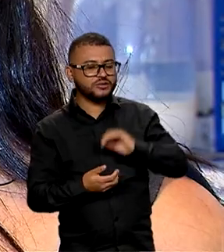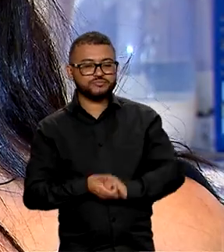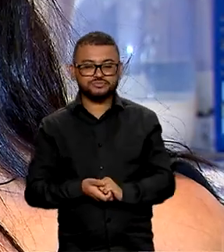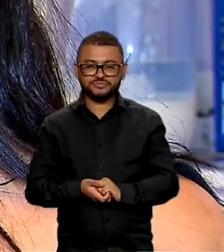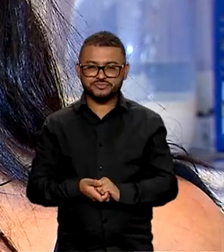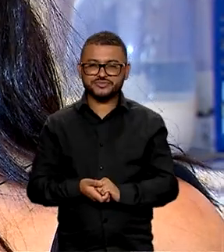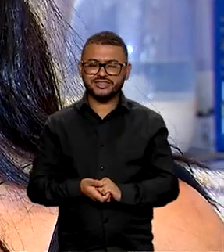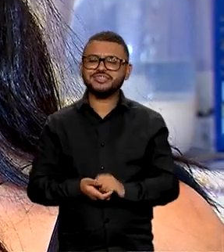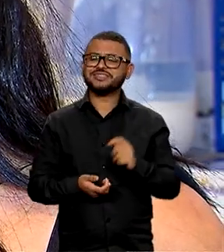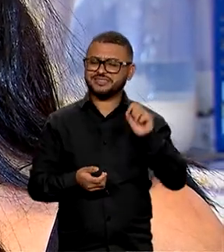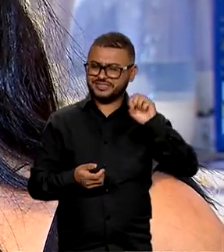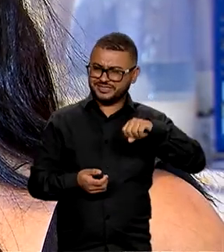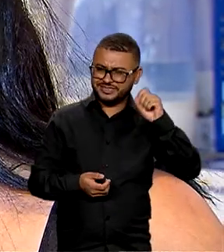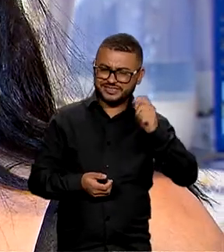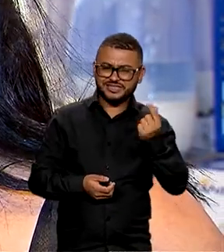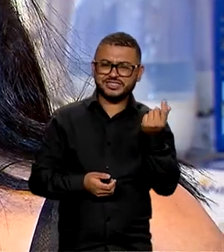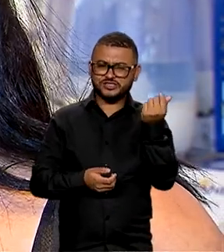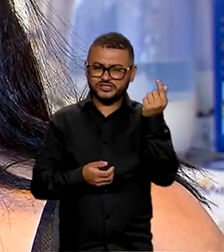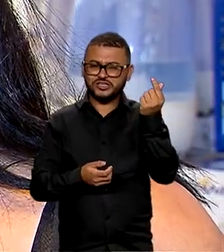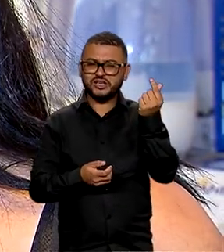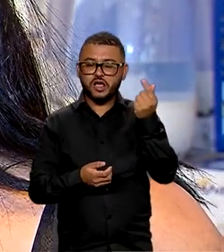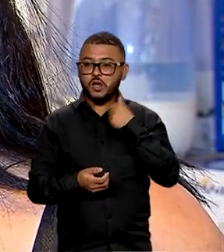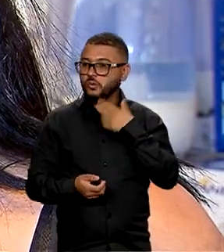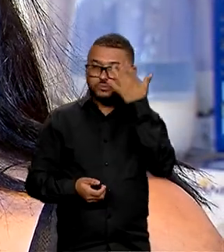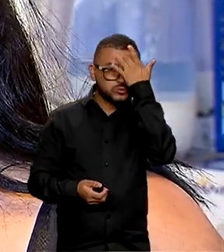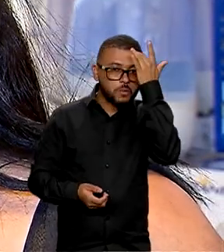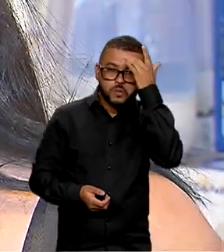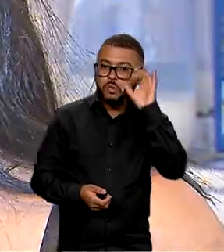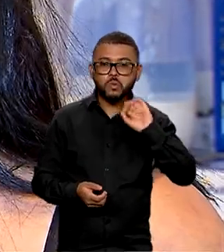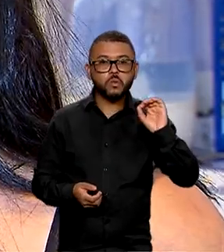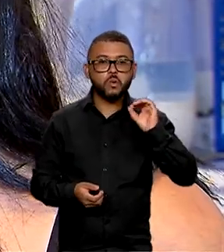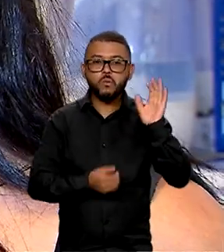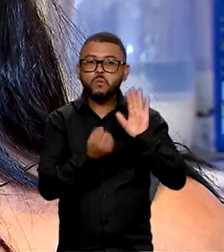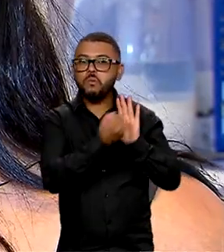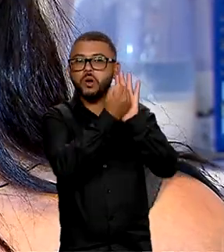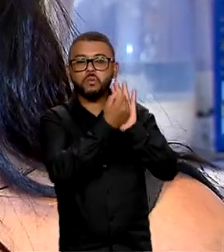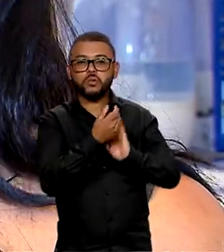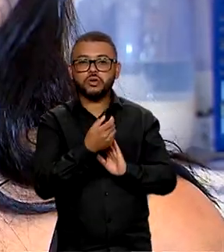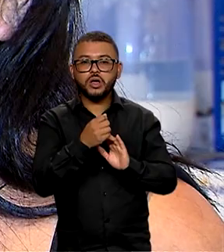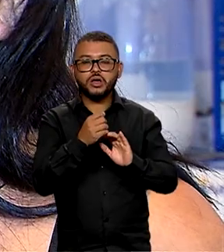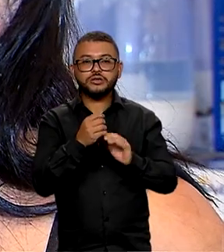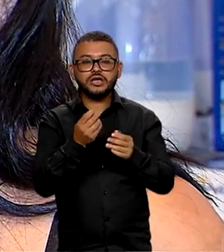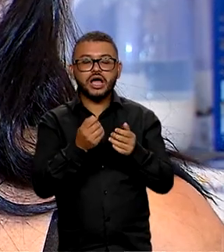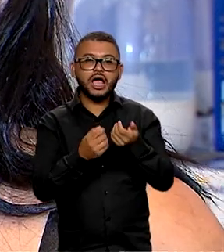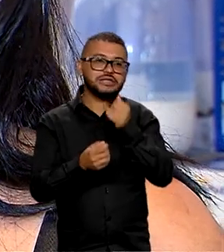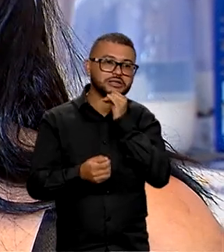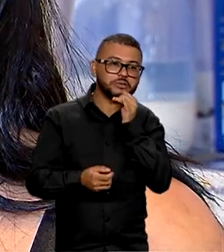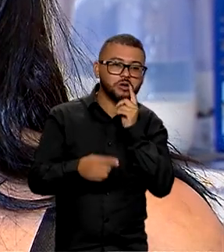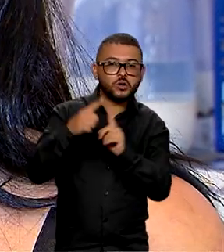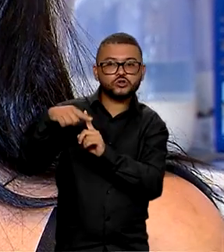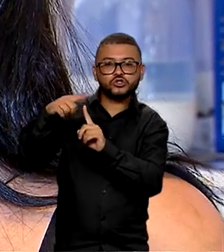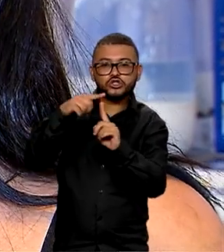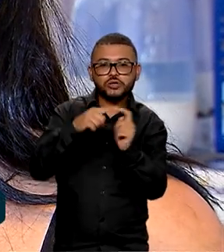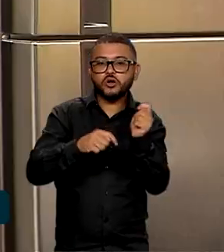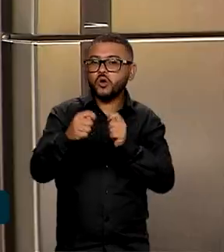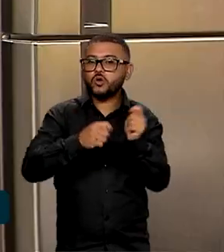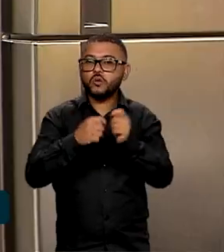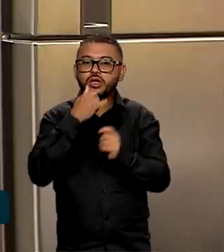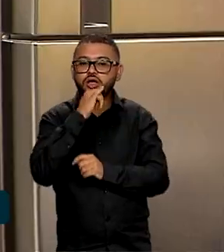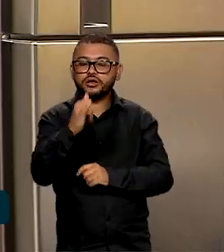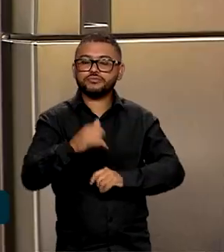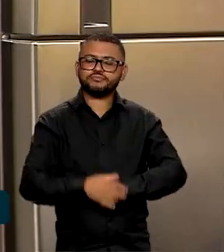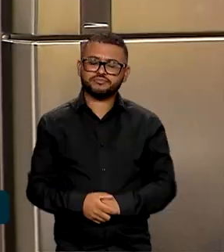Reflete no bolso da gente. E eu não sabia disso, que tinha essa classificação de economia de energia.